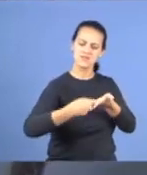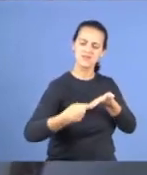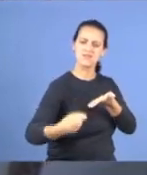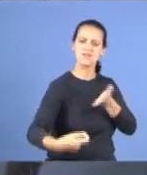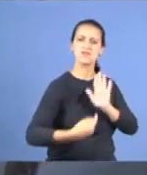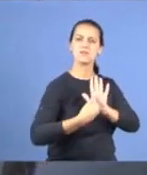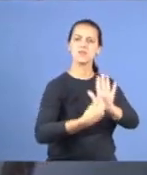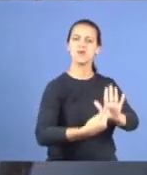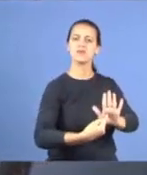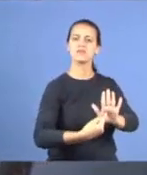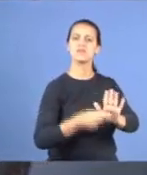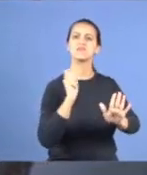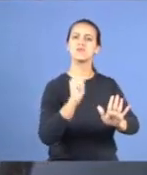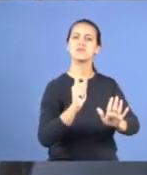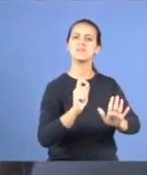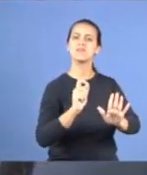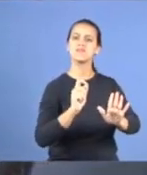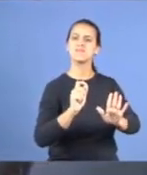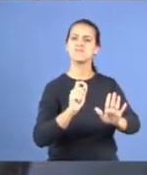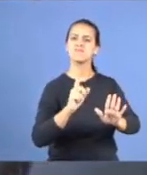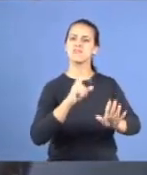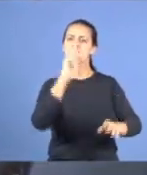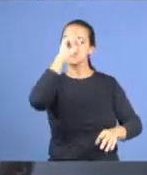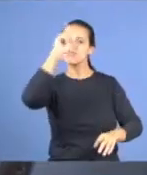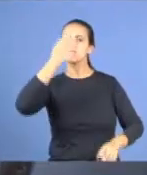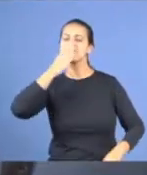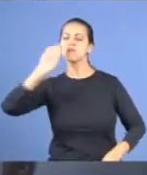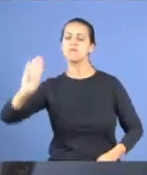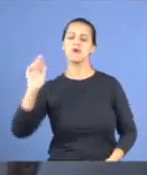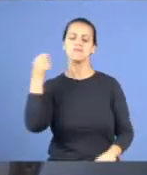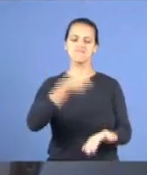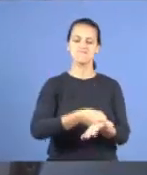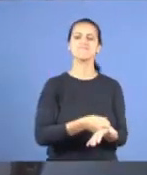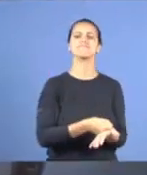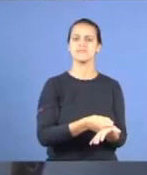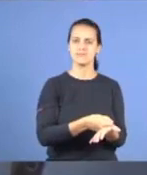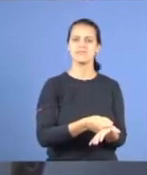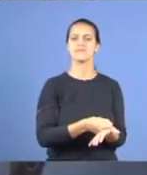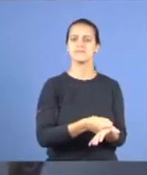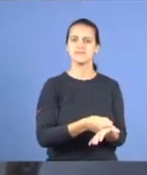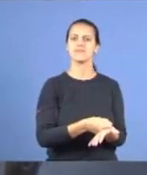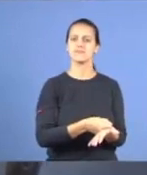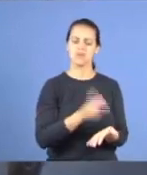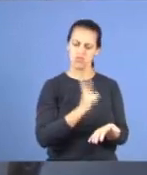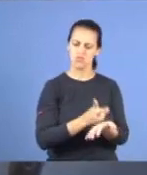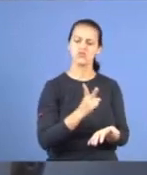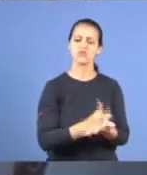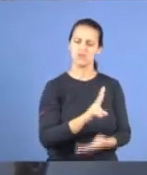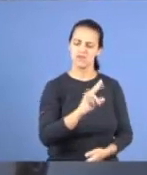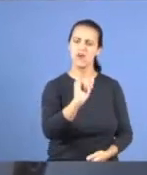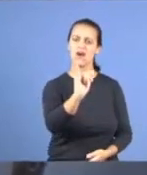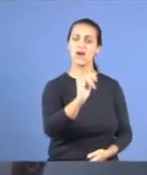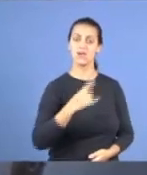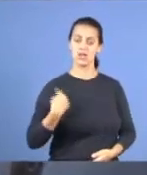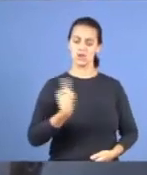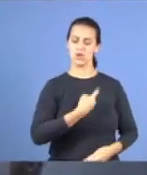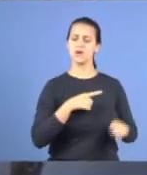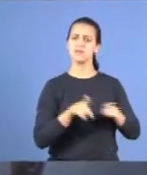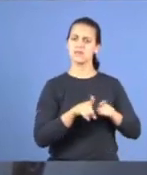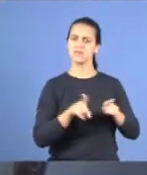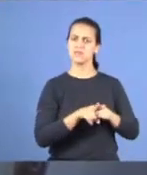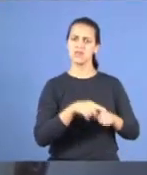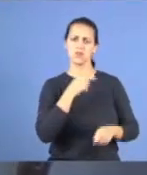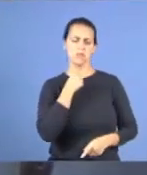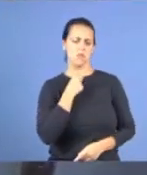palavra ficará, né, o nosso Deus, é que fez esta obra, então, ela vai continuar, e nós, como igreja, não podemos, ficar